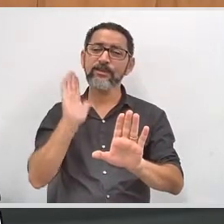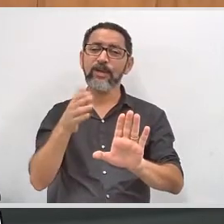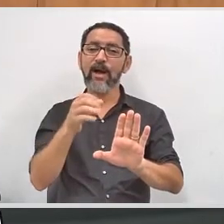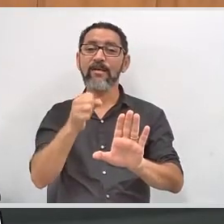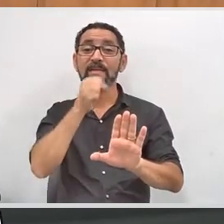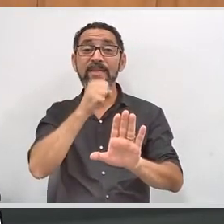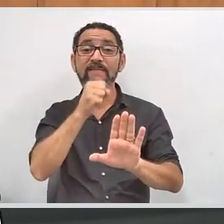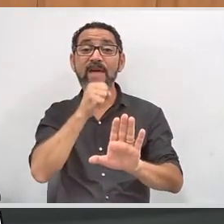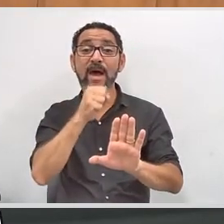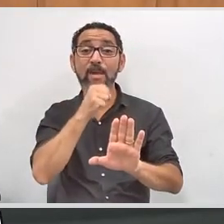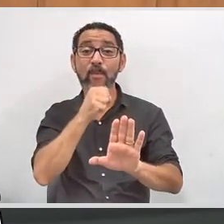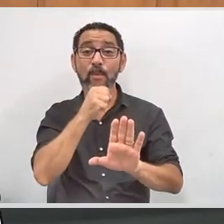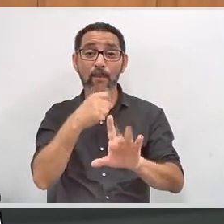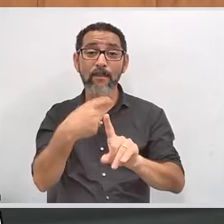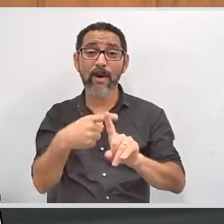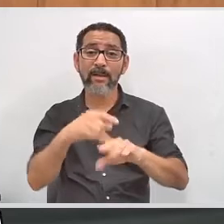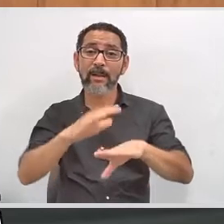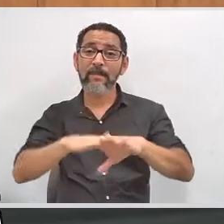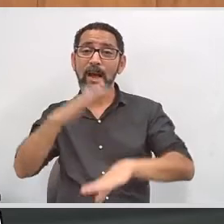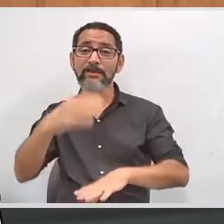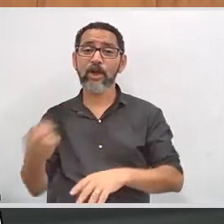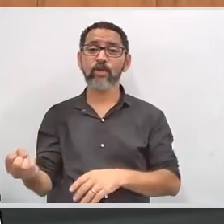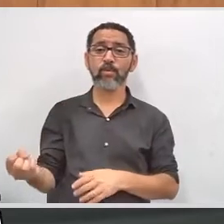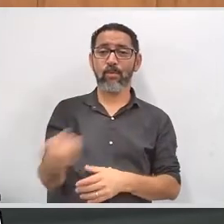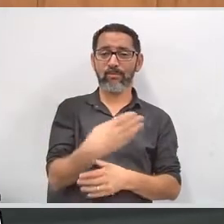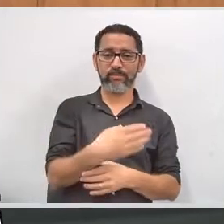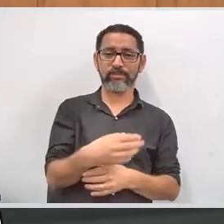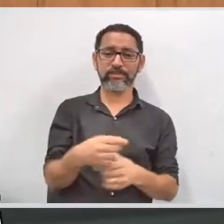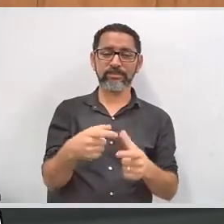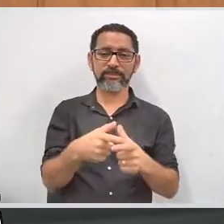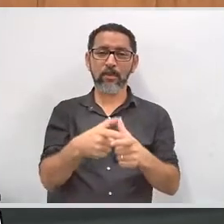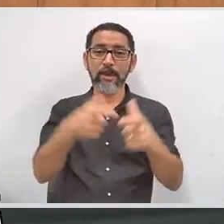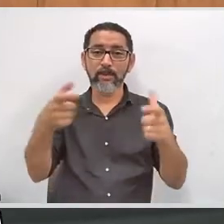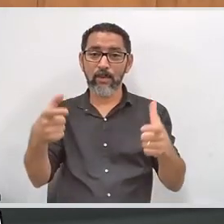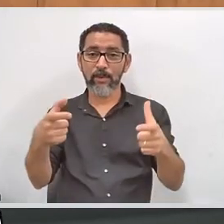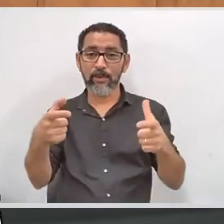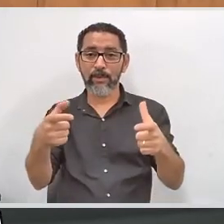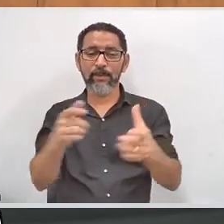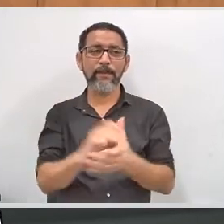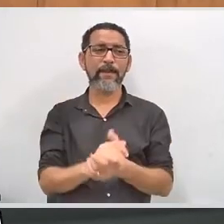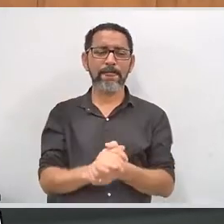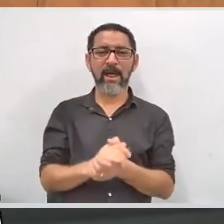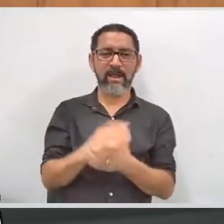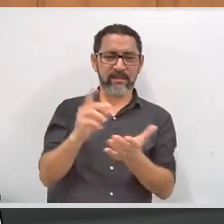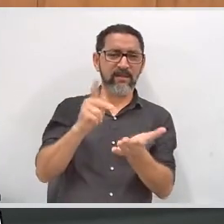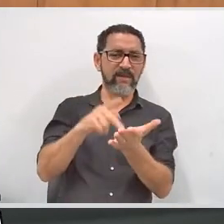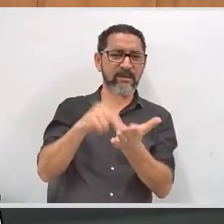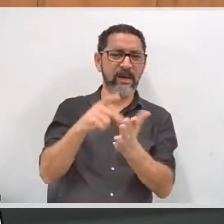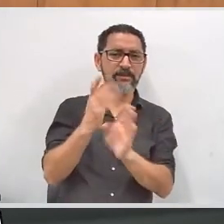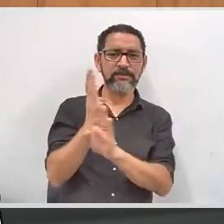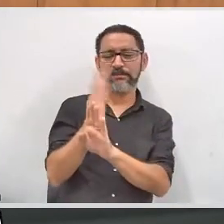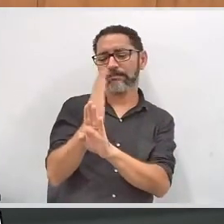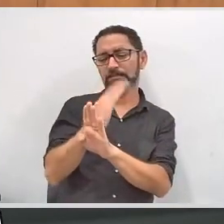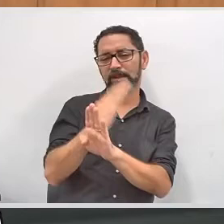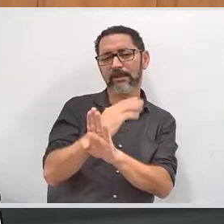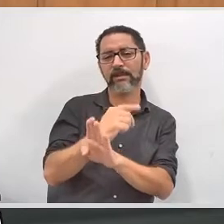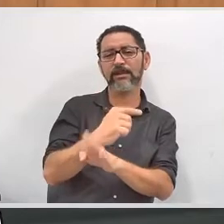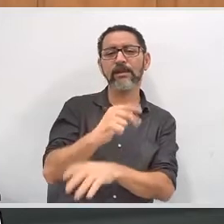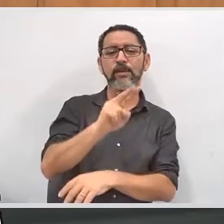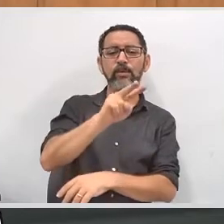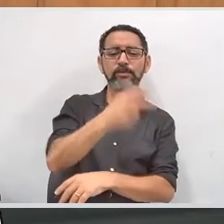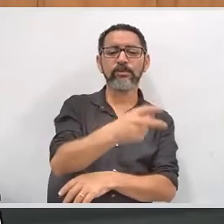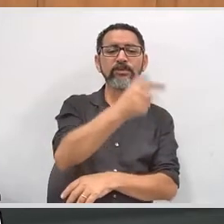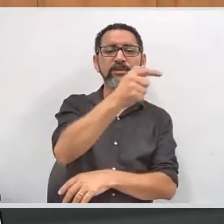situações de algumas zonas eleitorais pelo Estado e esse número já aumentou um pouco. Era realmente, era só um problema